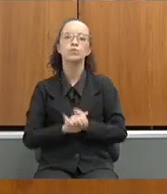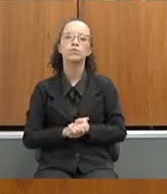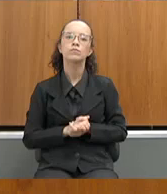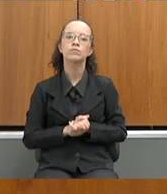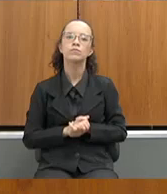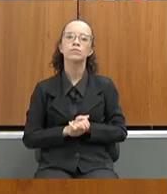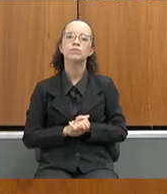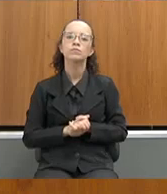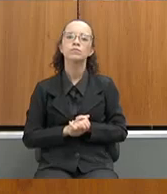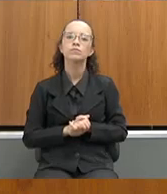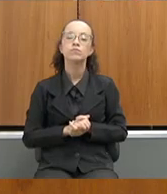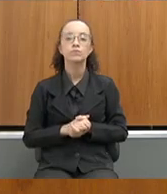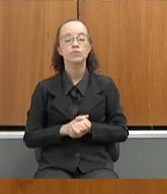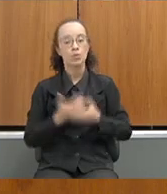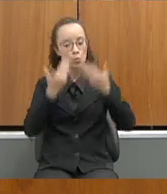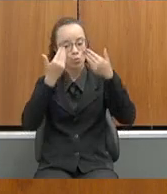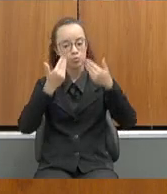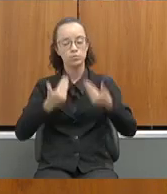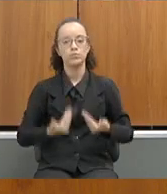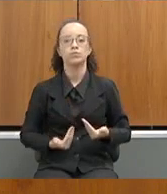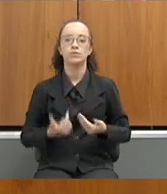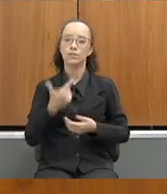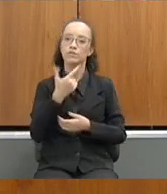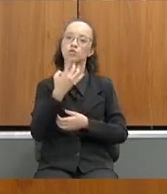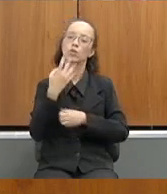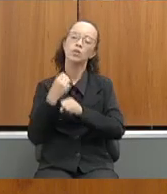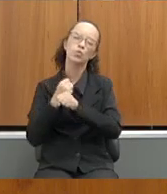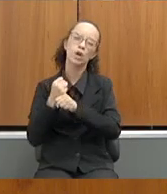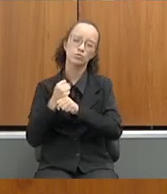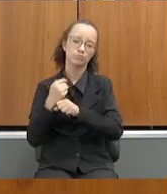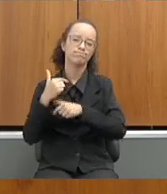Como, Dalmo, eu estou aqui há 24 anos.